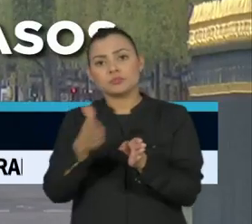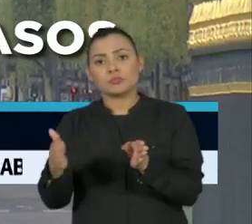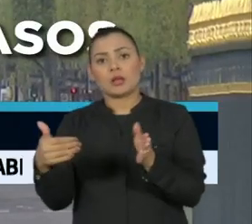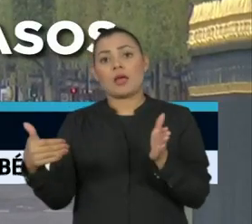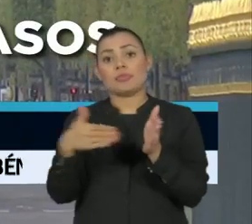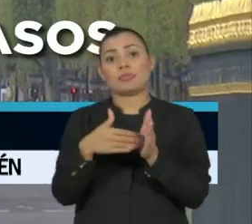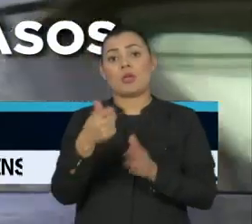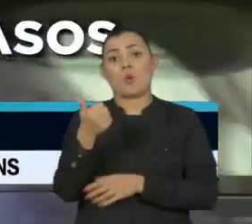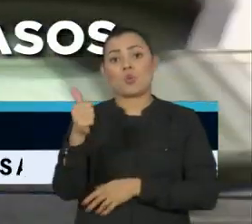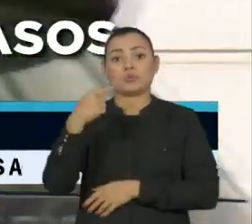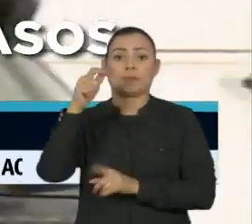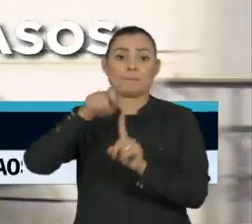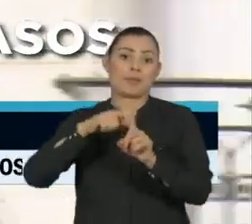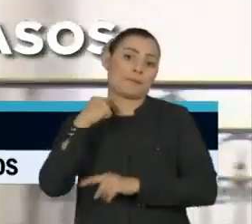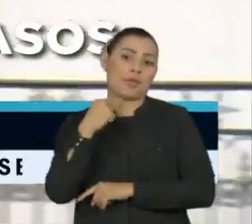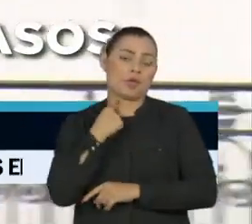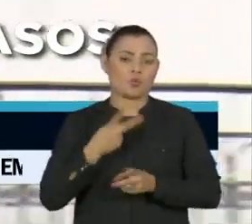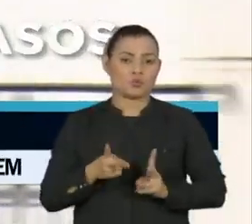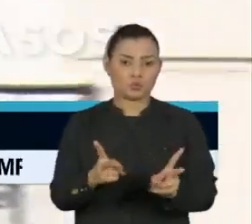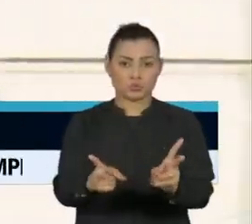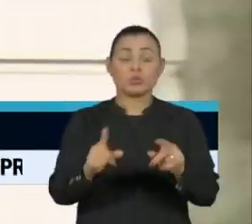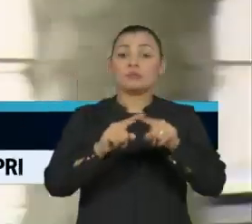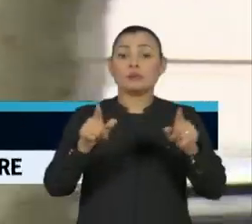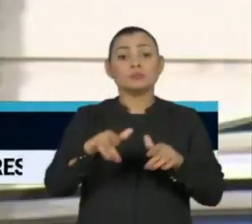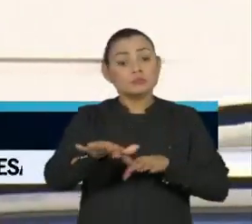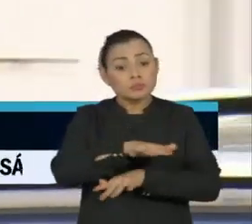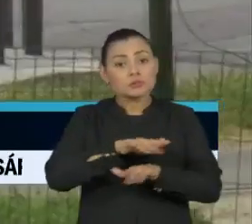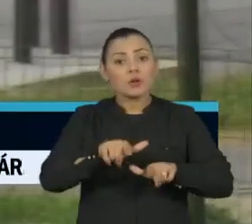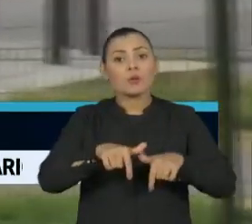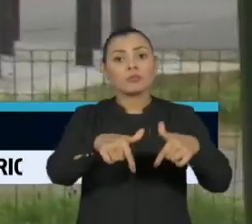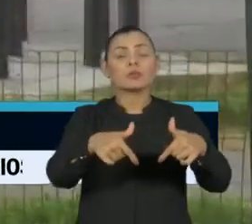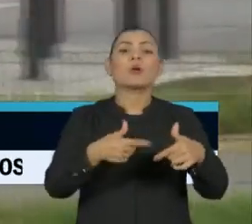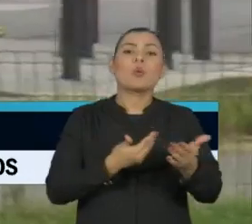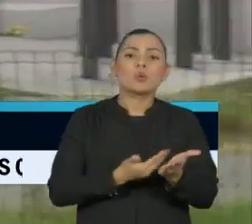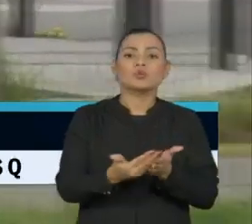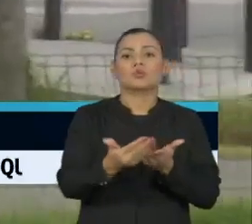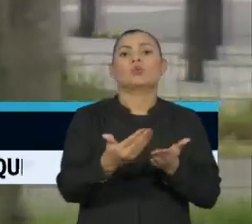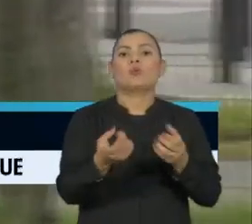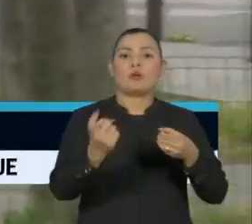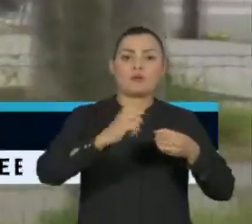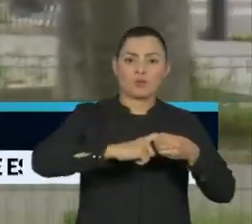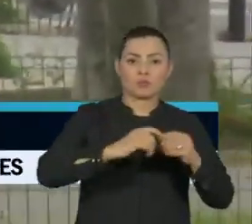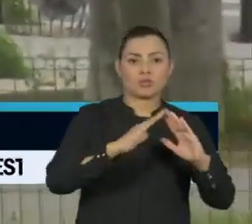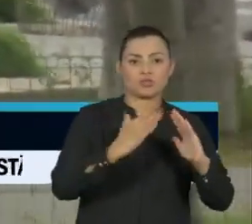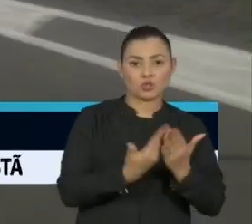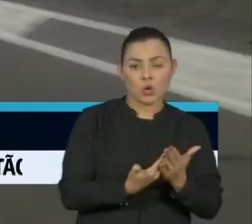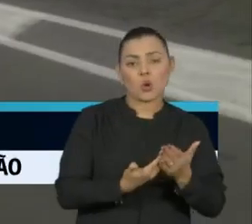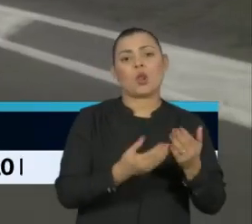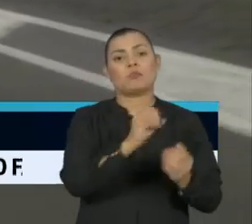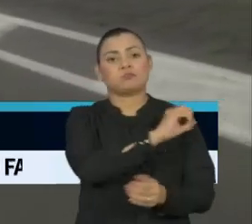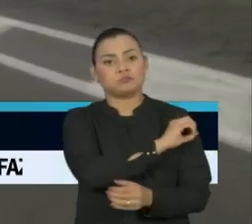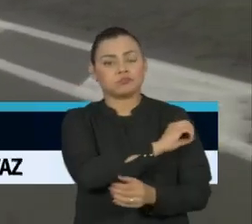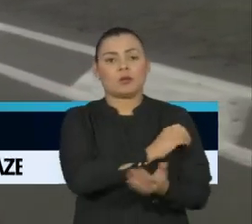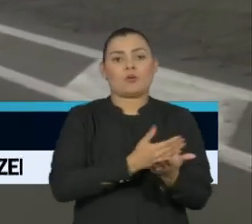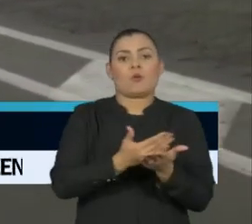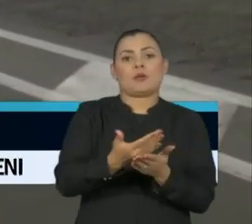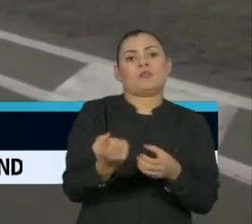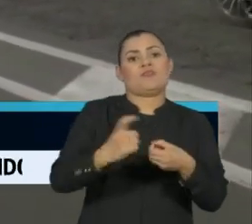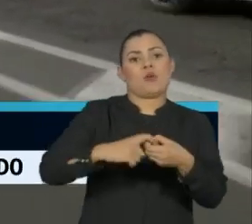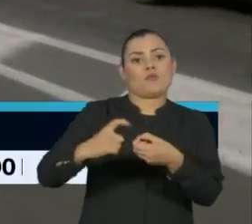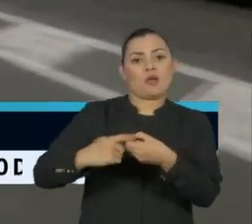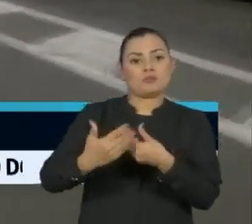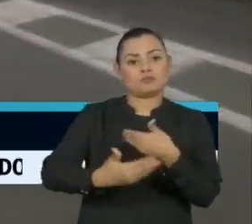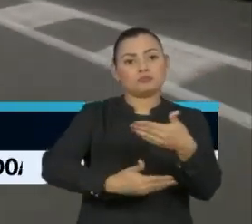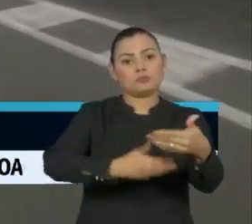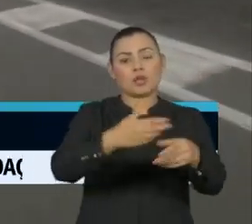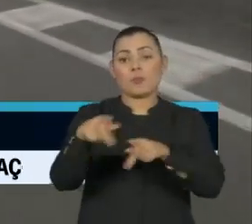maio. Nesta data, as atividades devem voltar gradualmente, começando por creches e escolas. Para que a